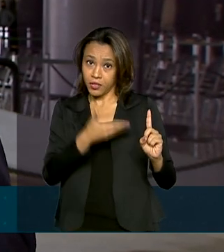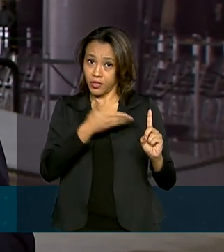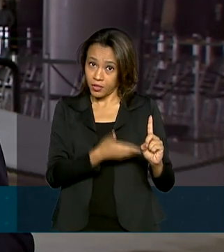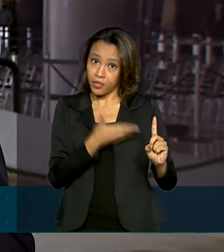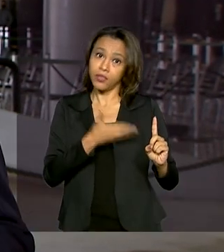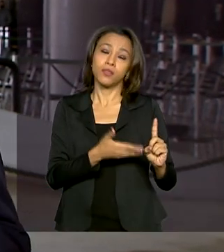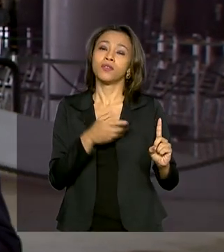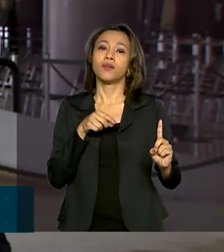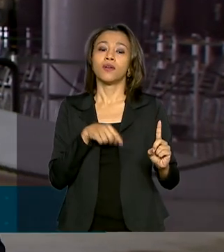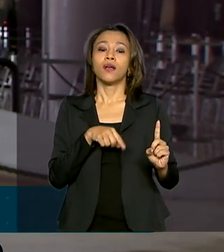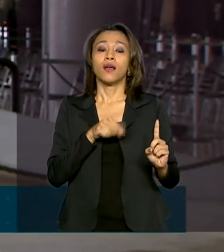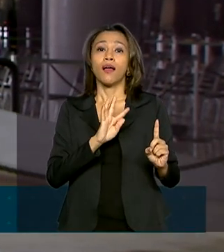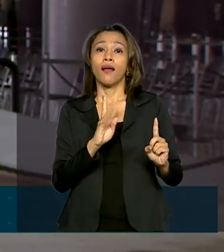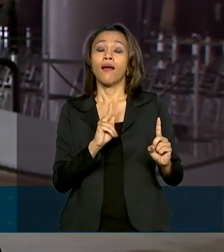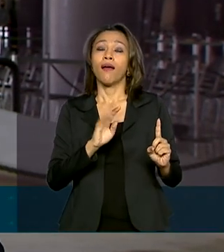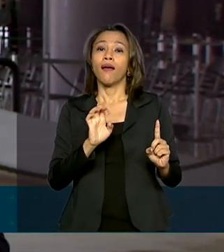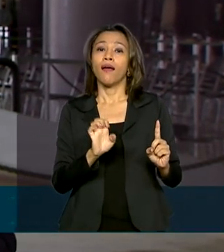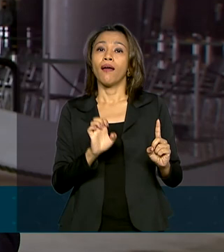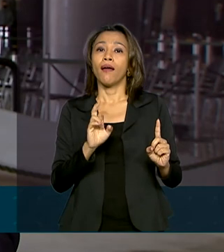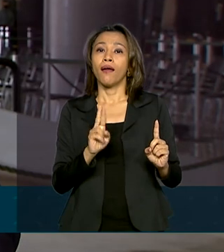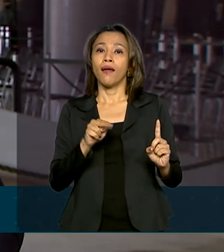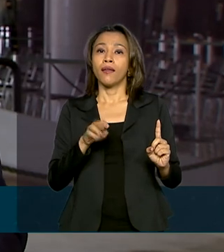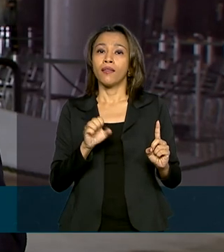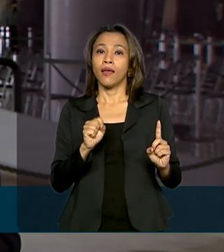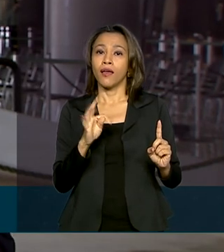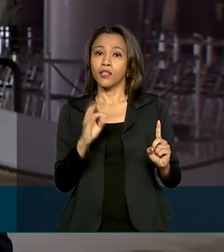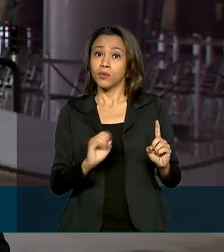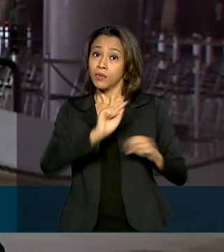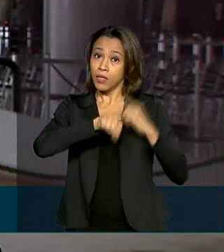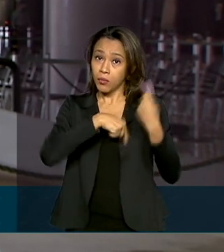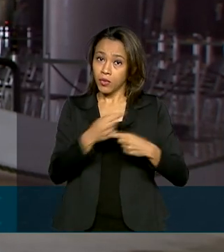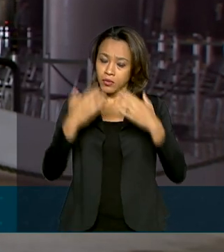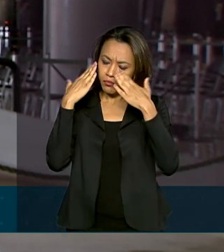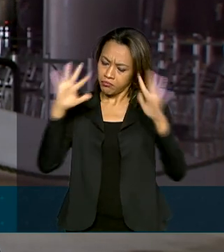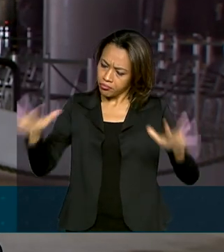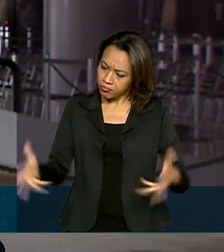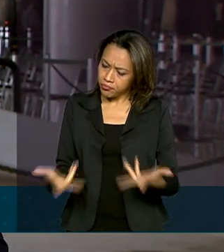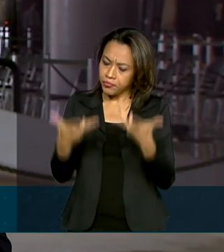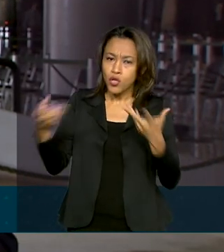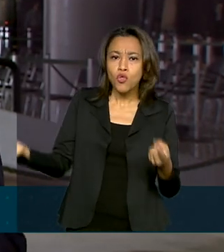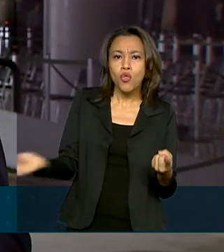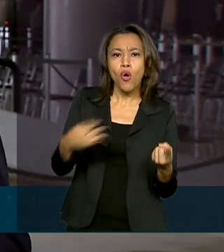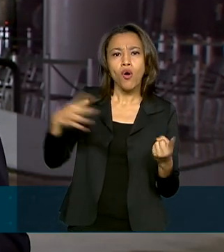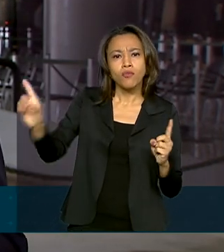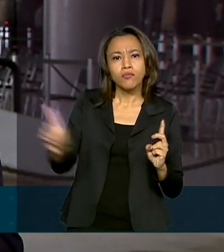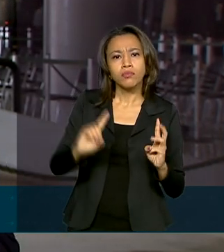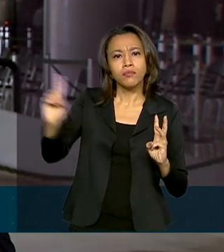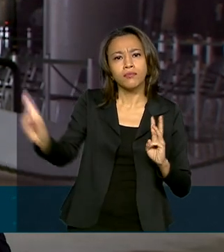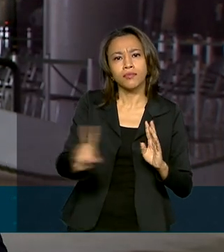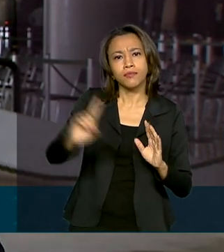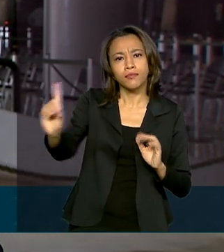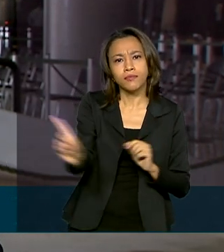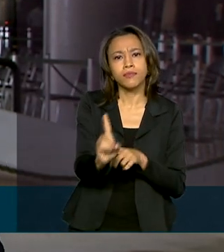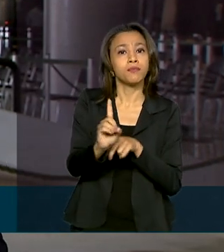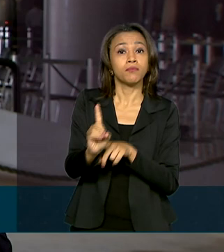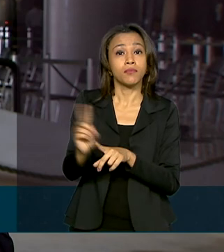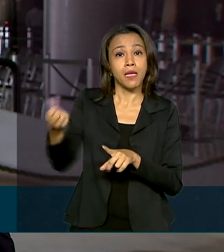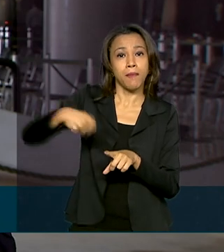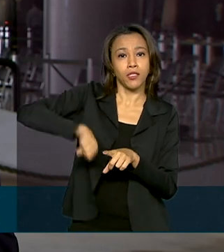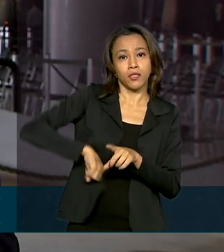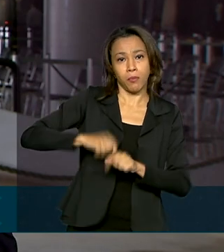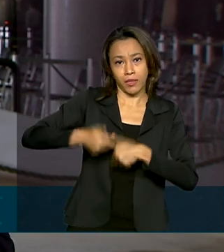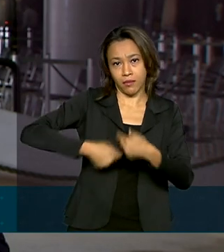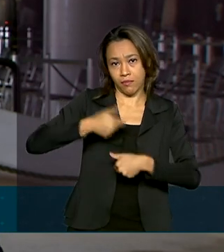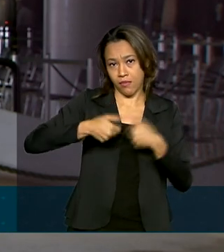E na sequência eles participaram de uma solenidade de apresentação de novos embaixadores indicados para trabalhar no Brasil.